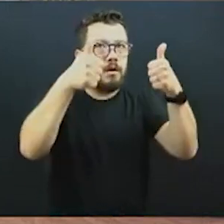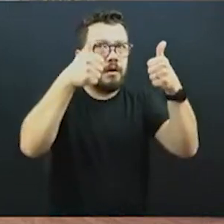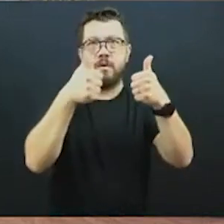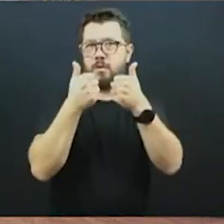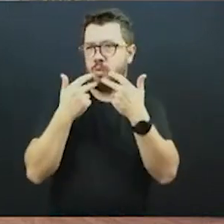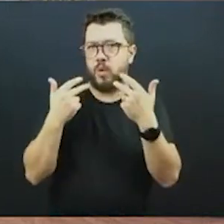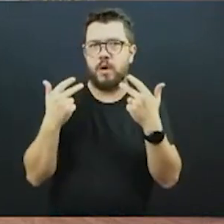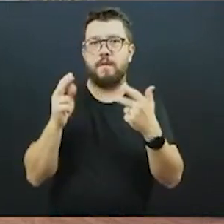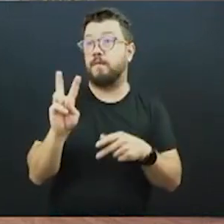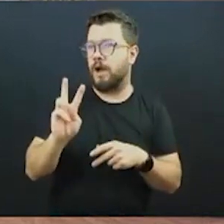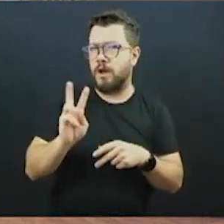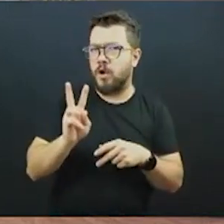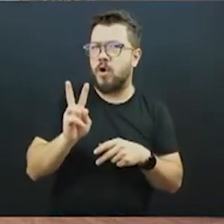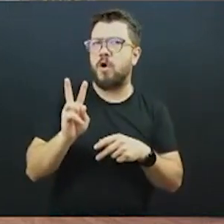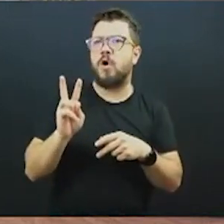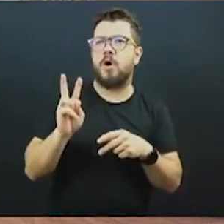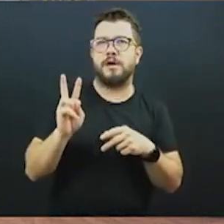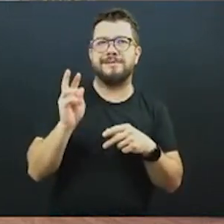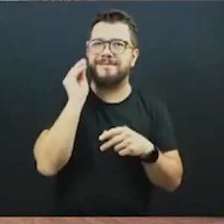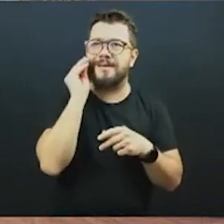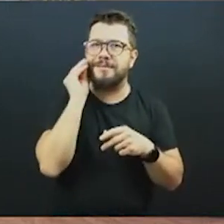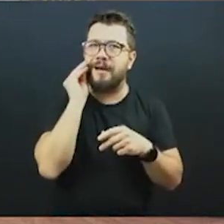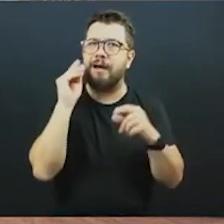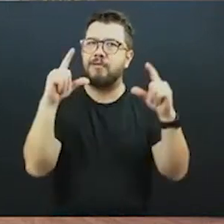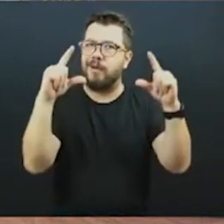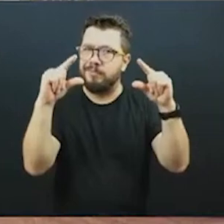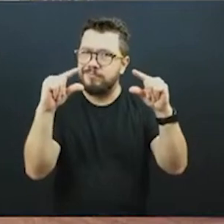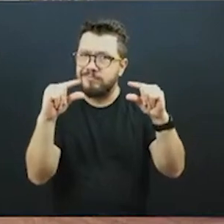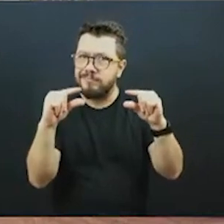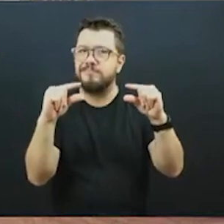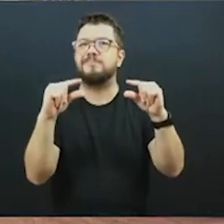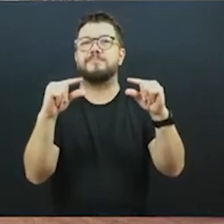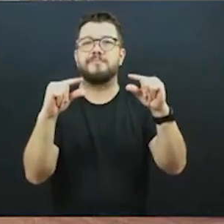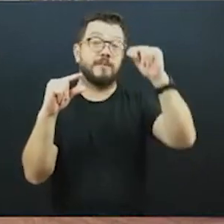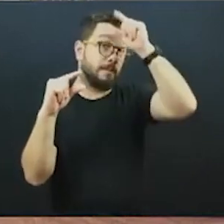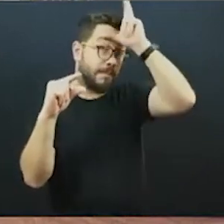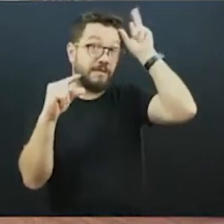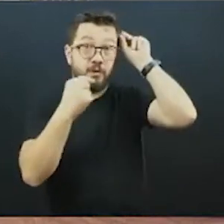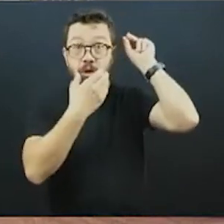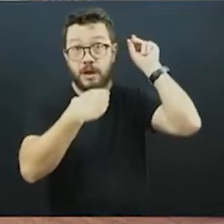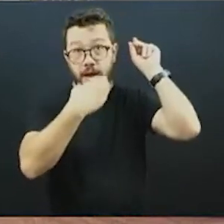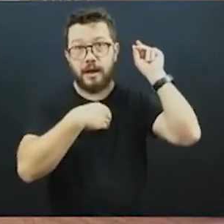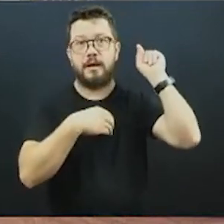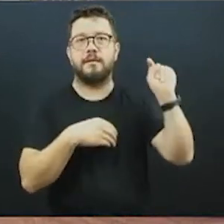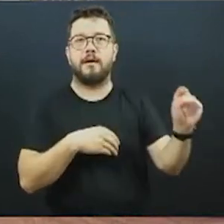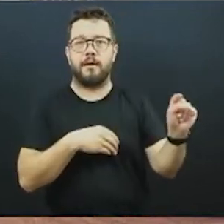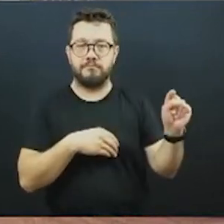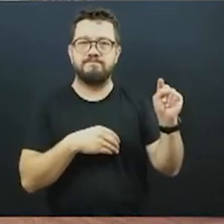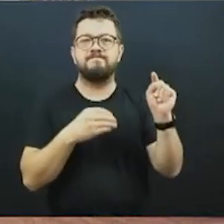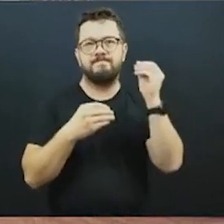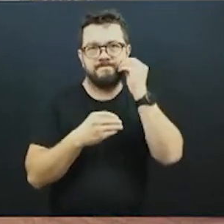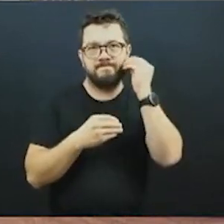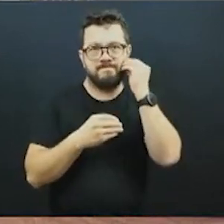justo ao transporte público de Curitiba, e é isso que a Prefeitura, na gestão do prefeito Rafael Greca e do vice-prefeito Eduardo Pimentel, tem feito.